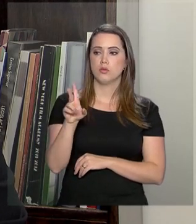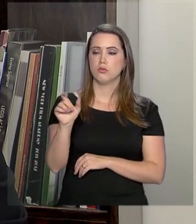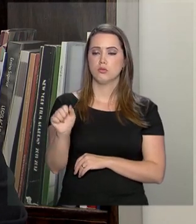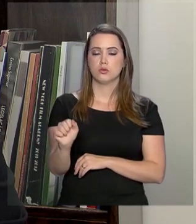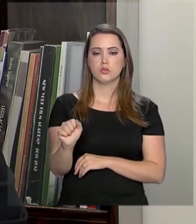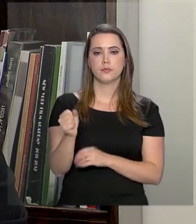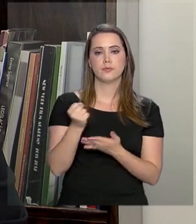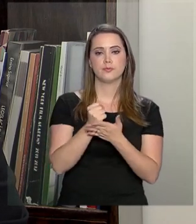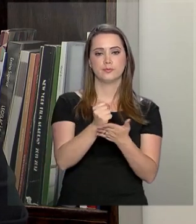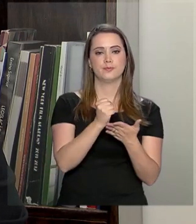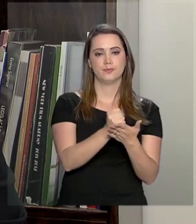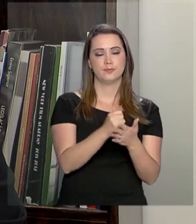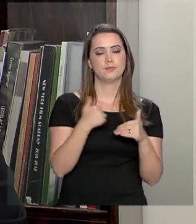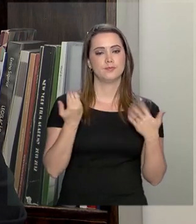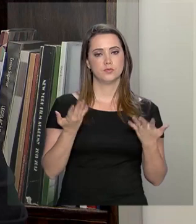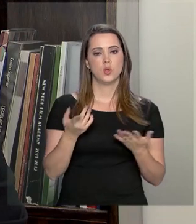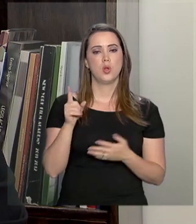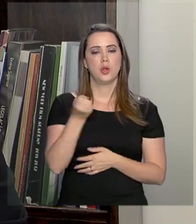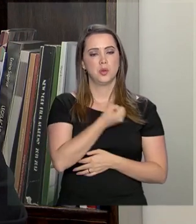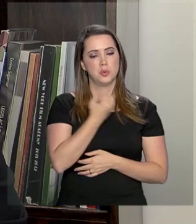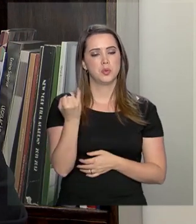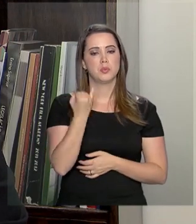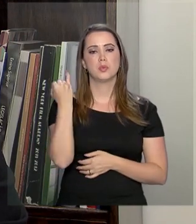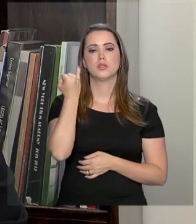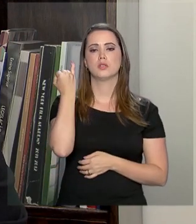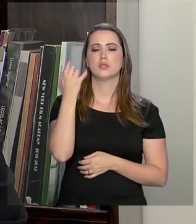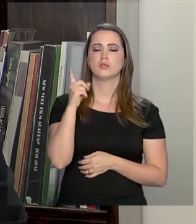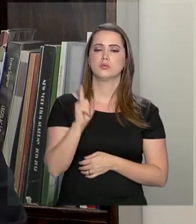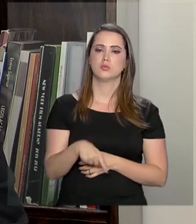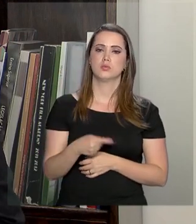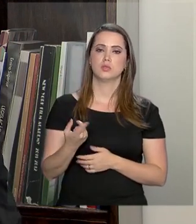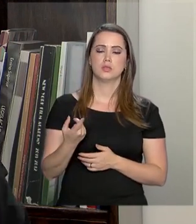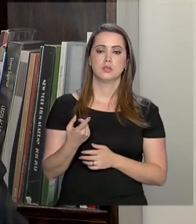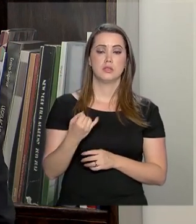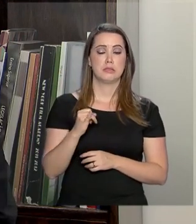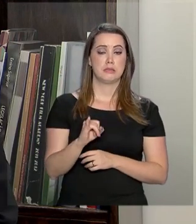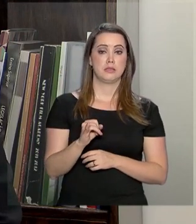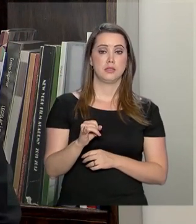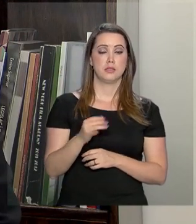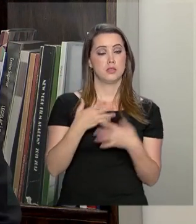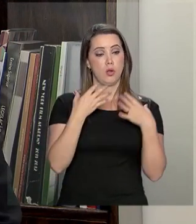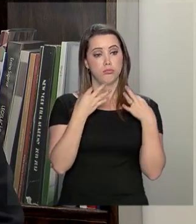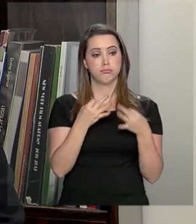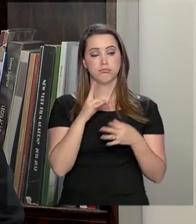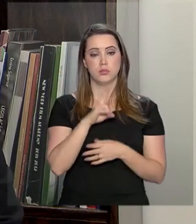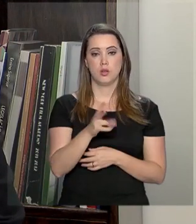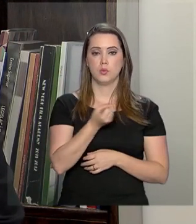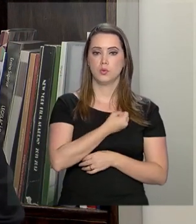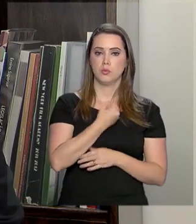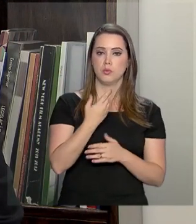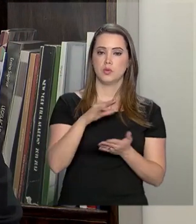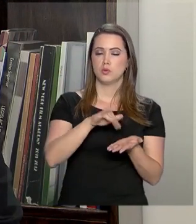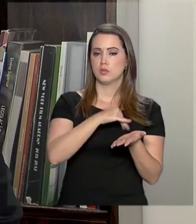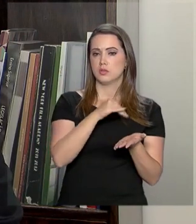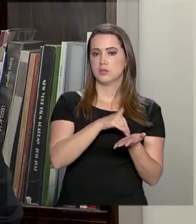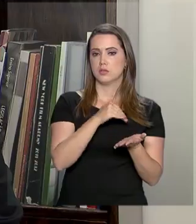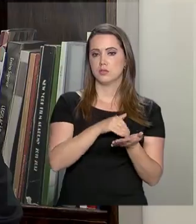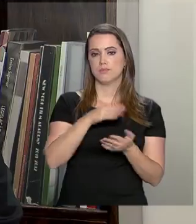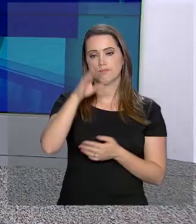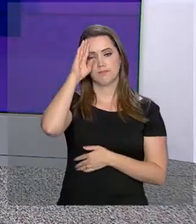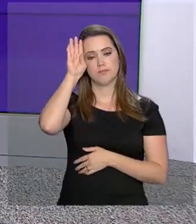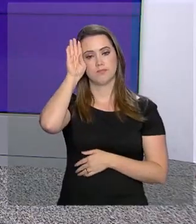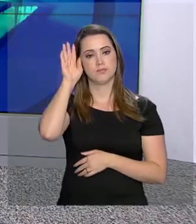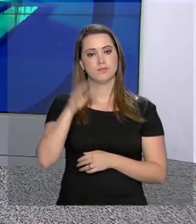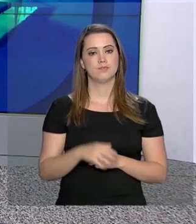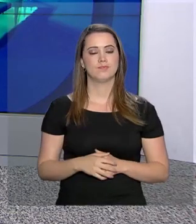ofertadas. Então, é um número considerado, se olhado para o número de matrículas no ensino